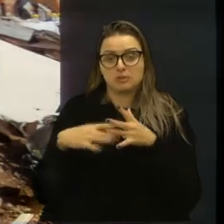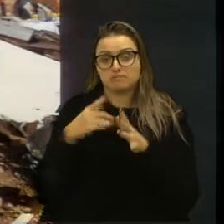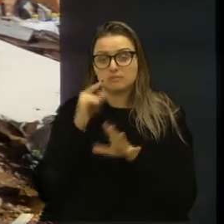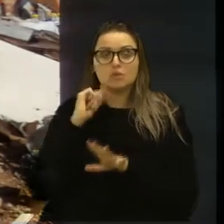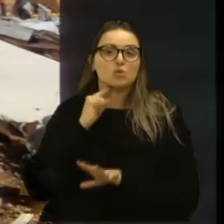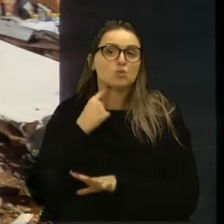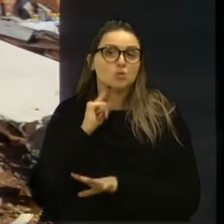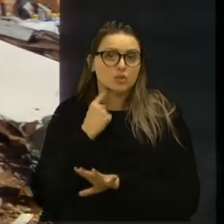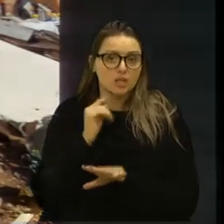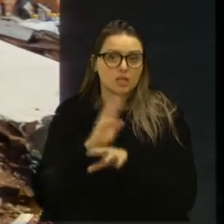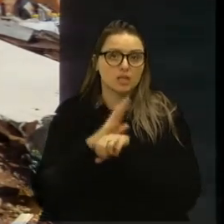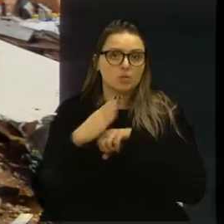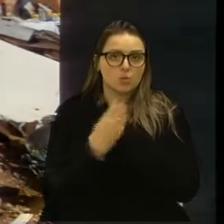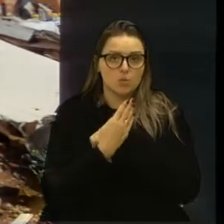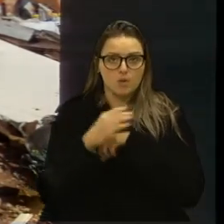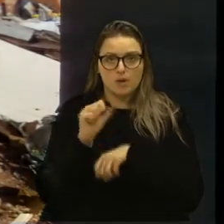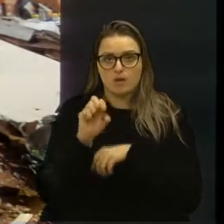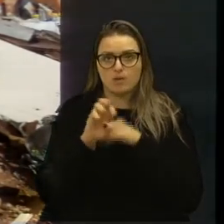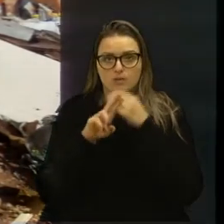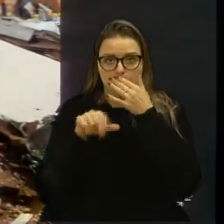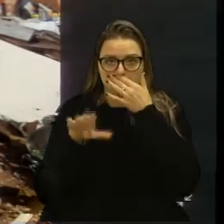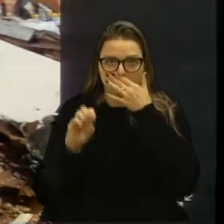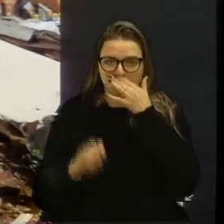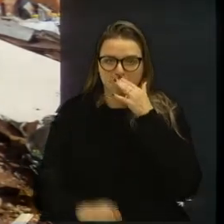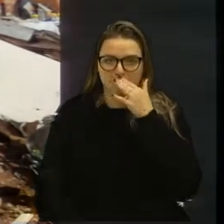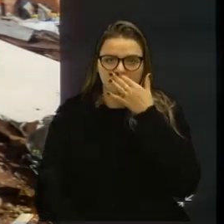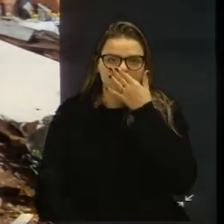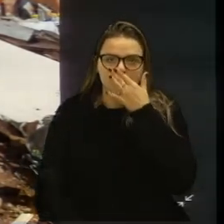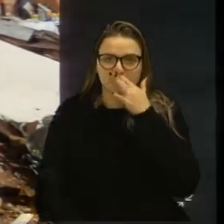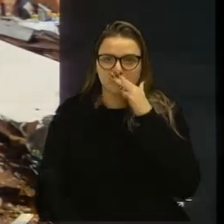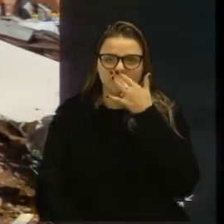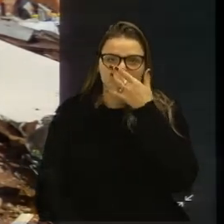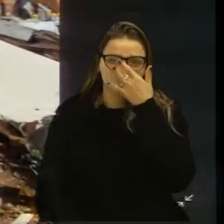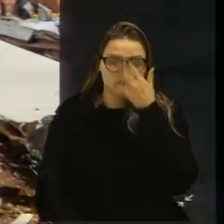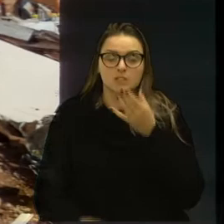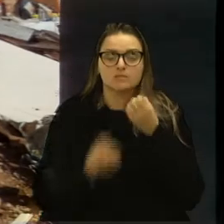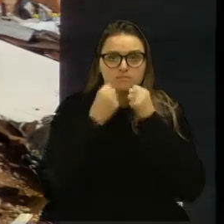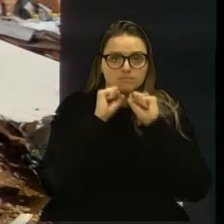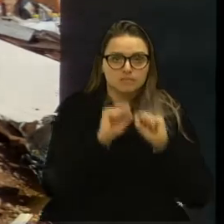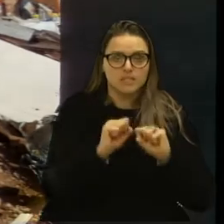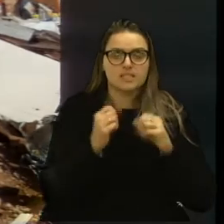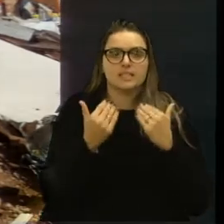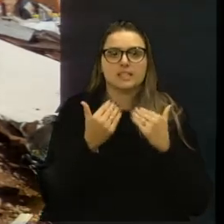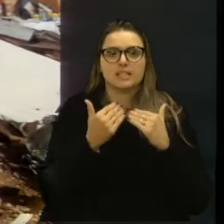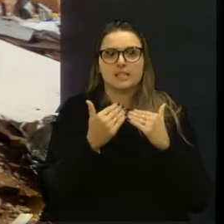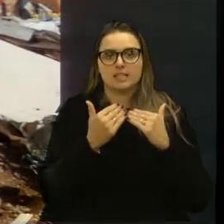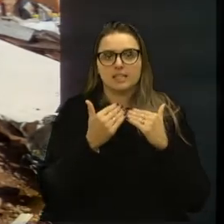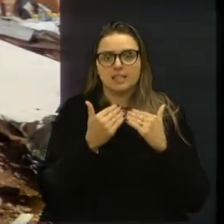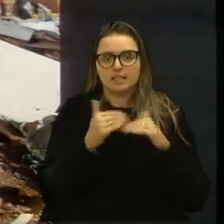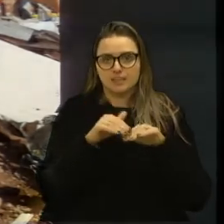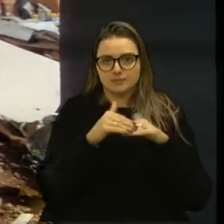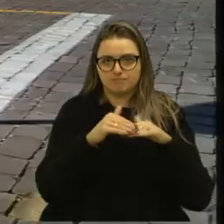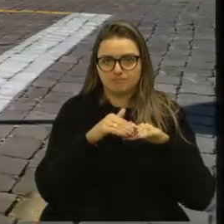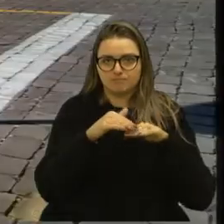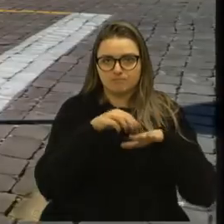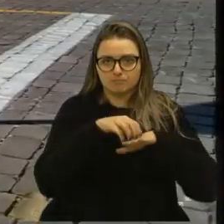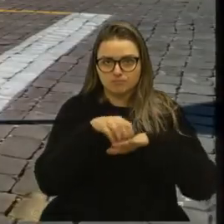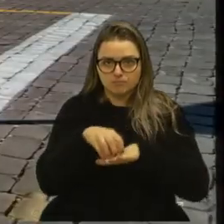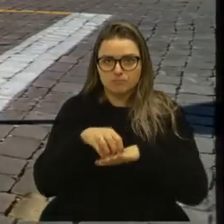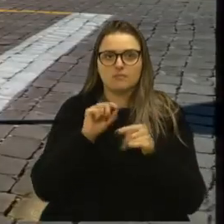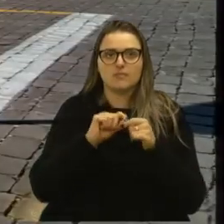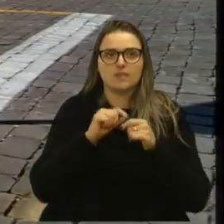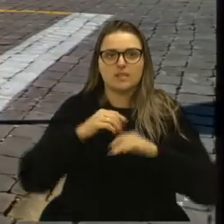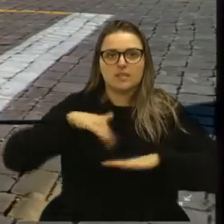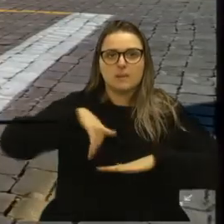região do bairro Serrano. A Secretaria de Trânsito fez pinturas na rua, em